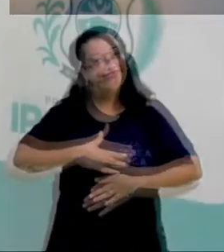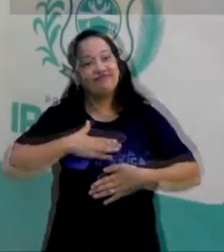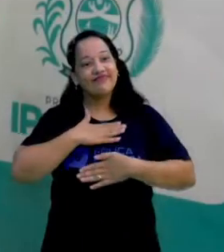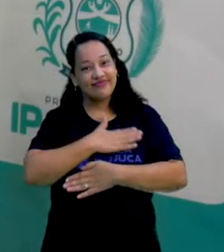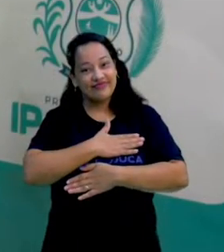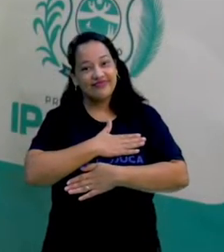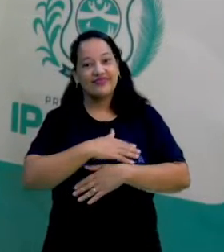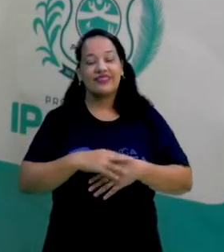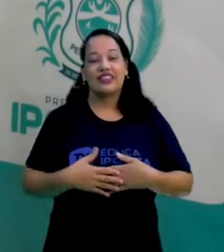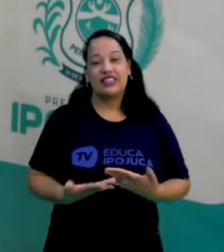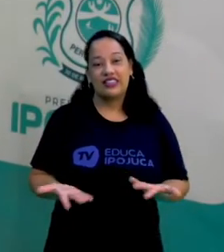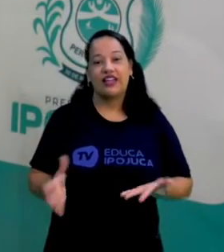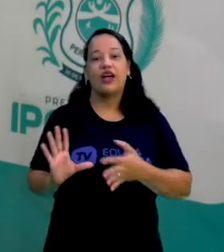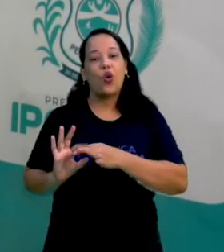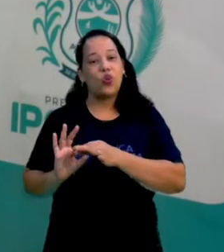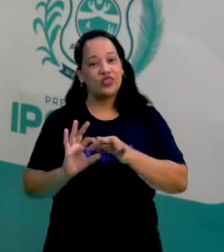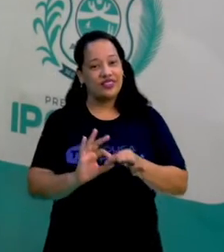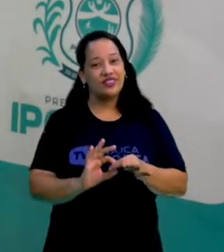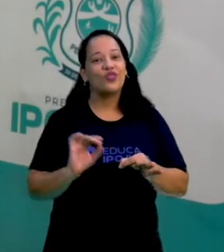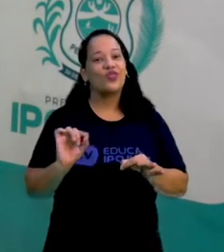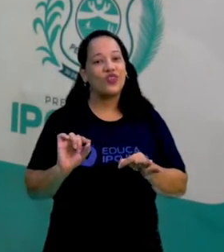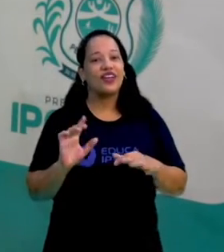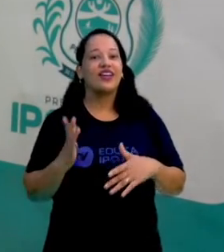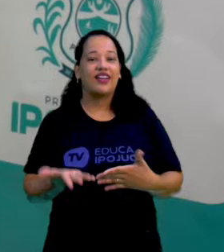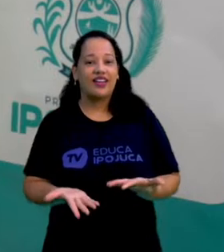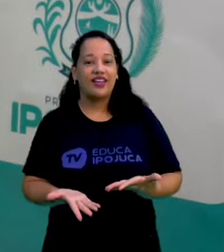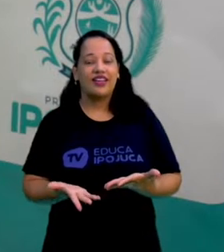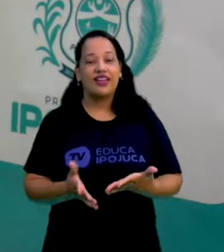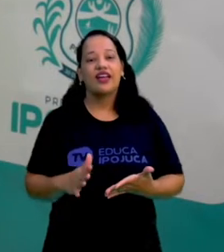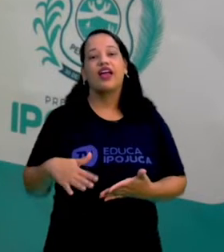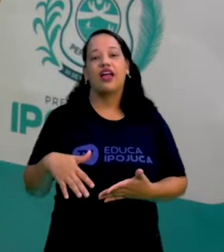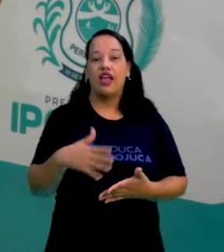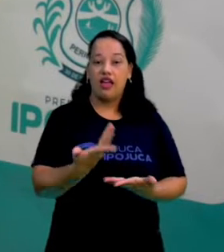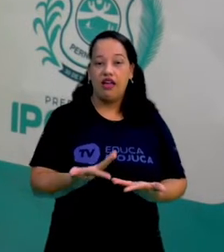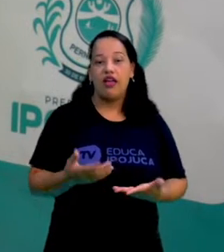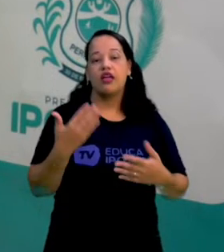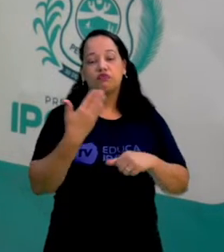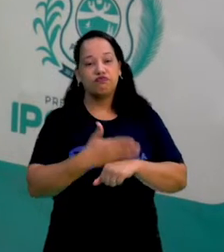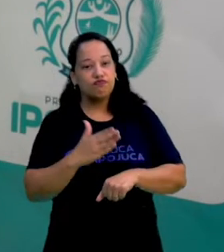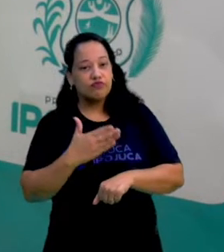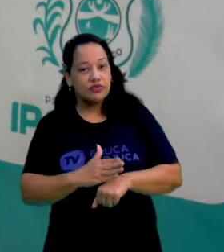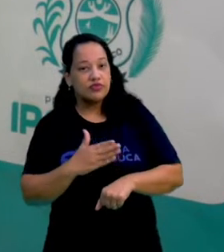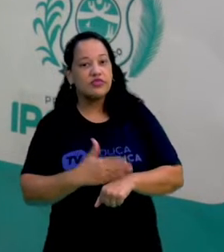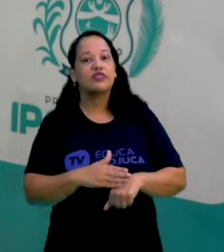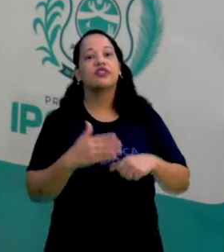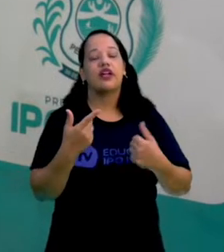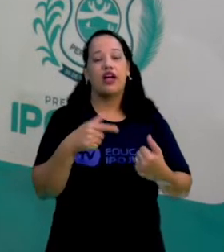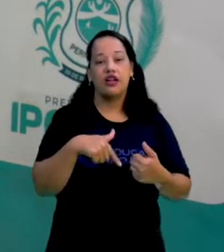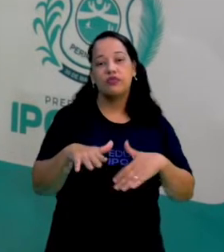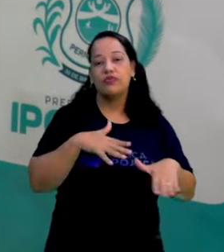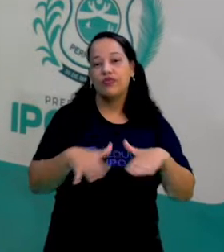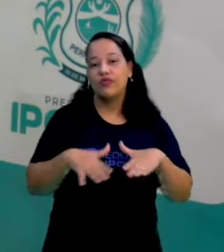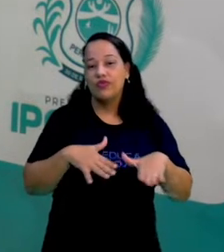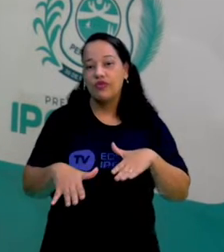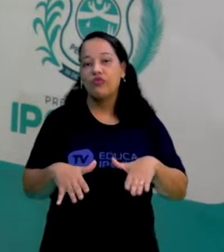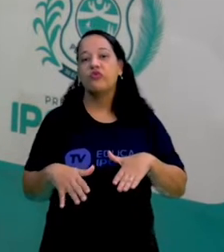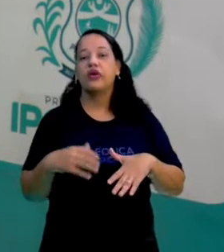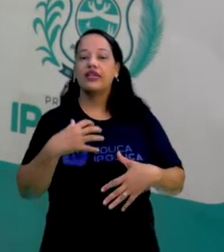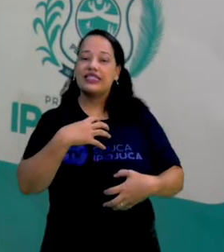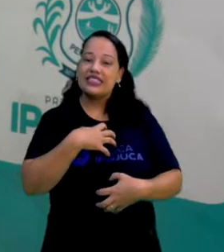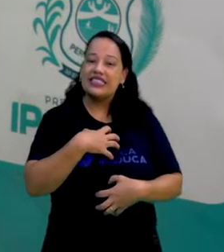vai ali naquele contexto, depois que a gente faz durante e também após a prática do exercício físico, ter essa